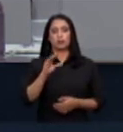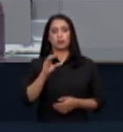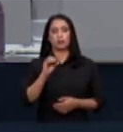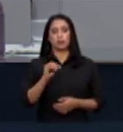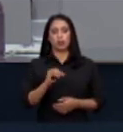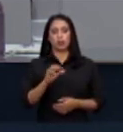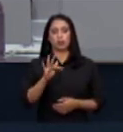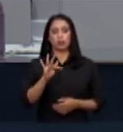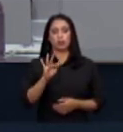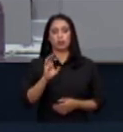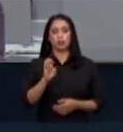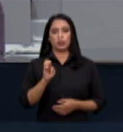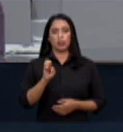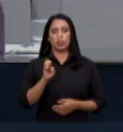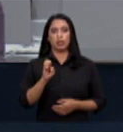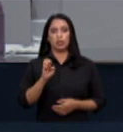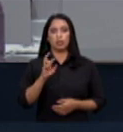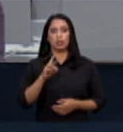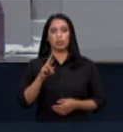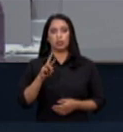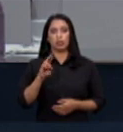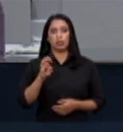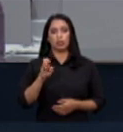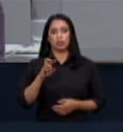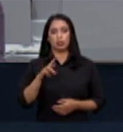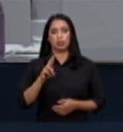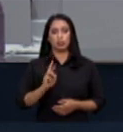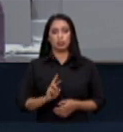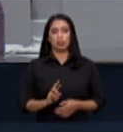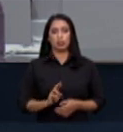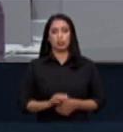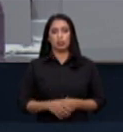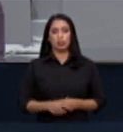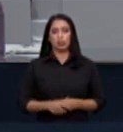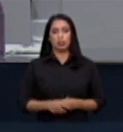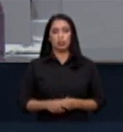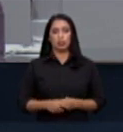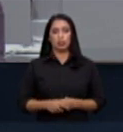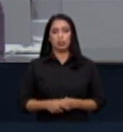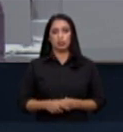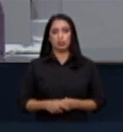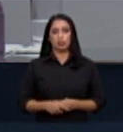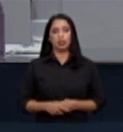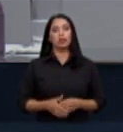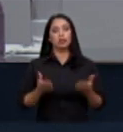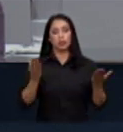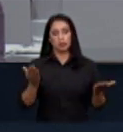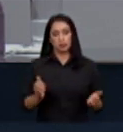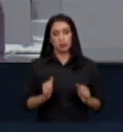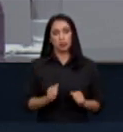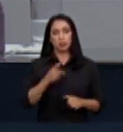Também pela ProSoja. Não sobrou muito tempo, mas ouvimos com muito prazer.